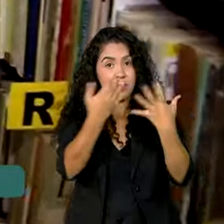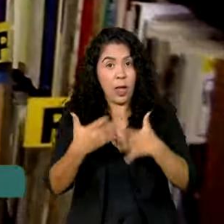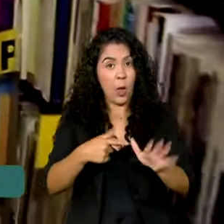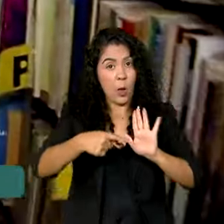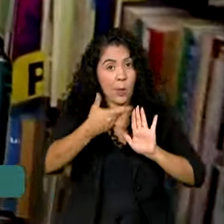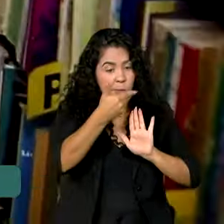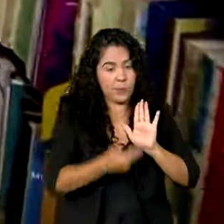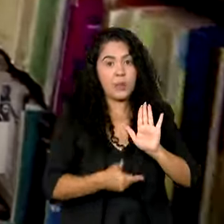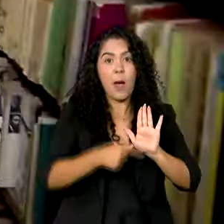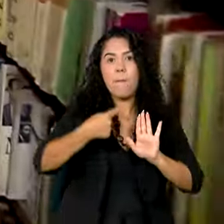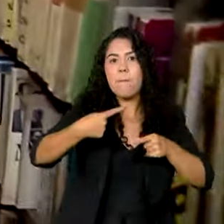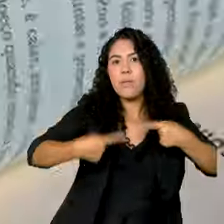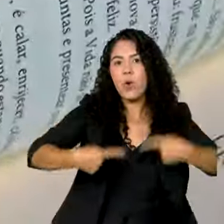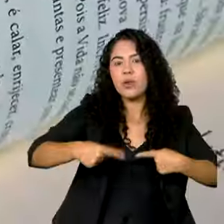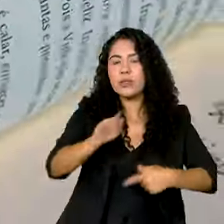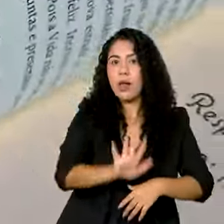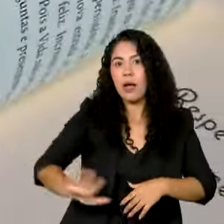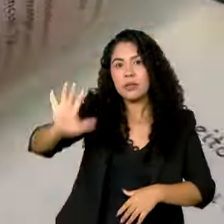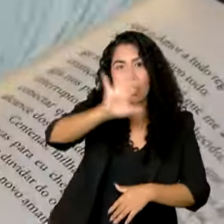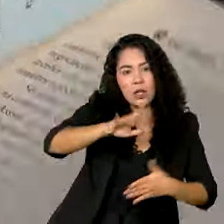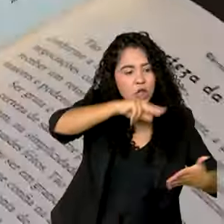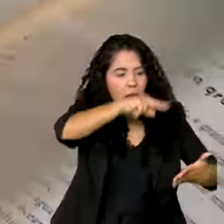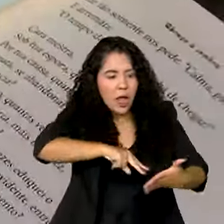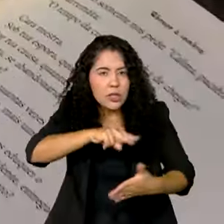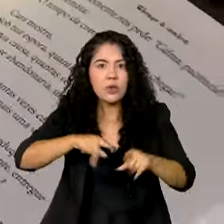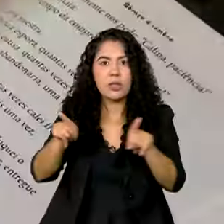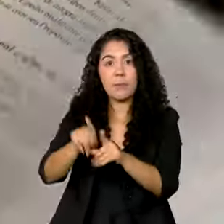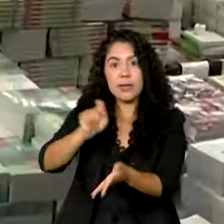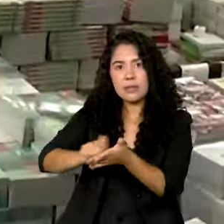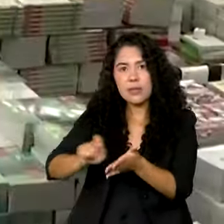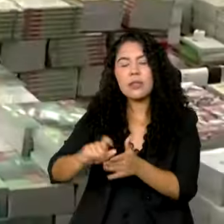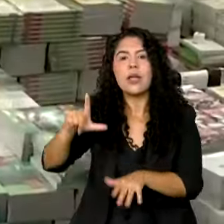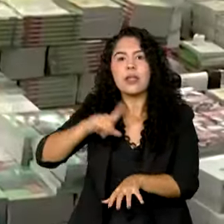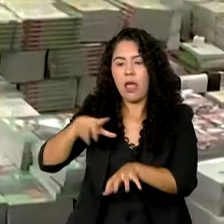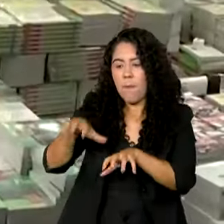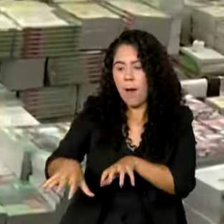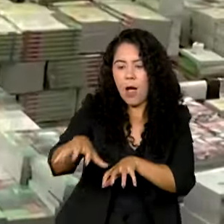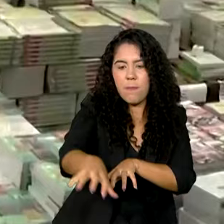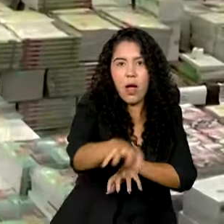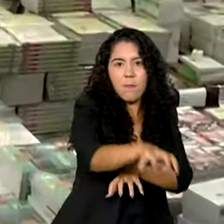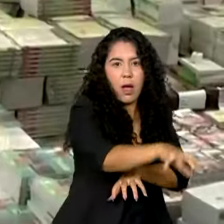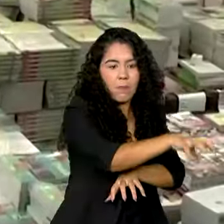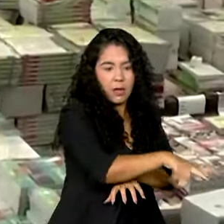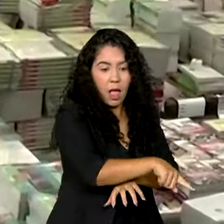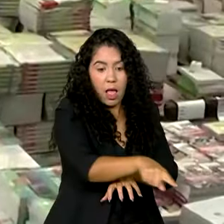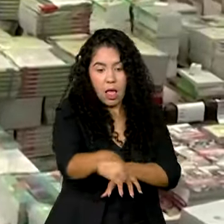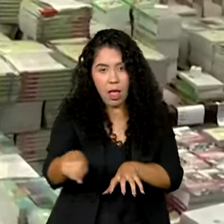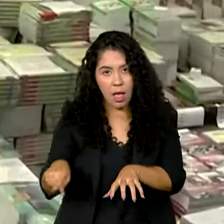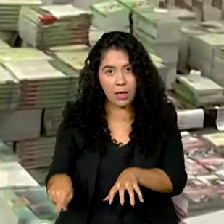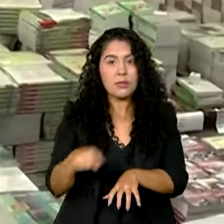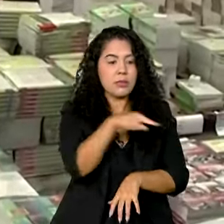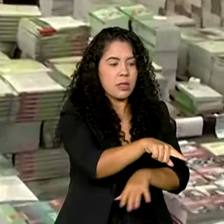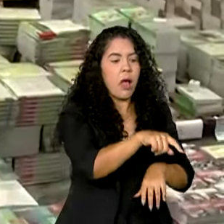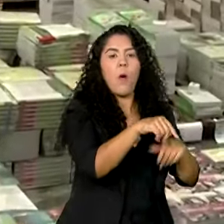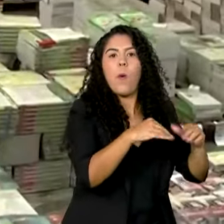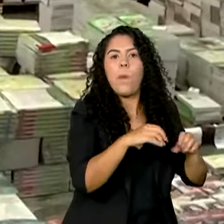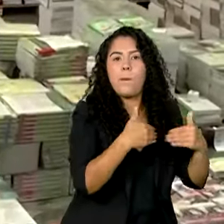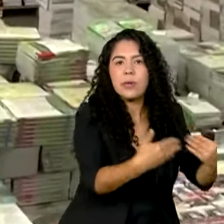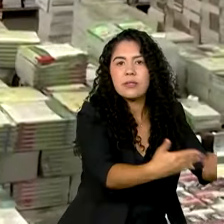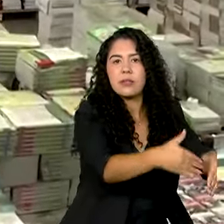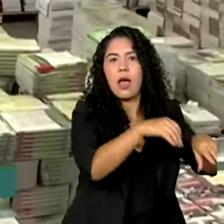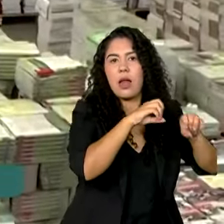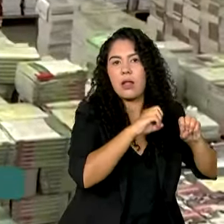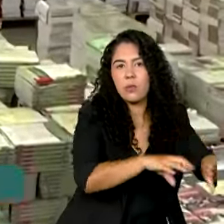leitura e escrita vai envolver várias áreas do governo. No Ministério da Educação, uma das medidas é a aquisição de